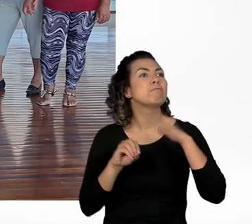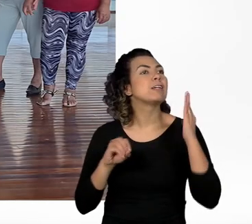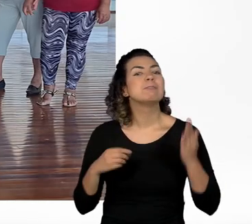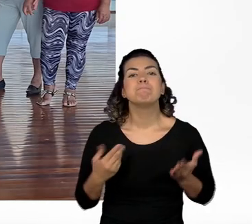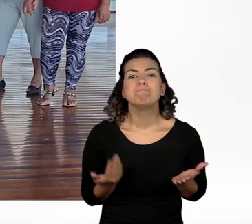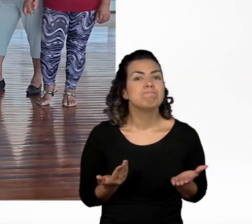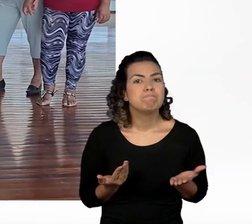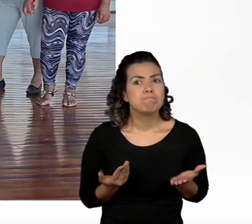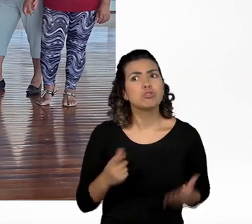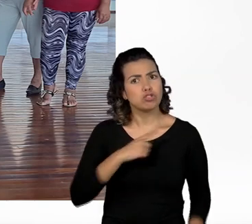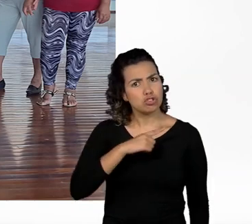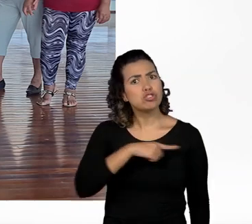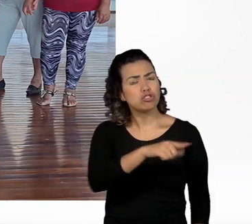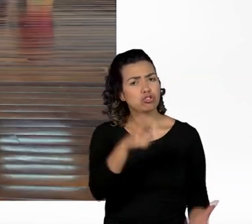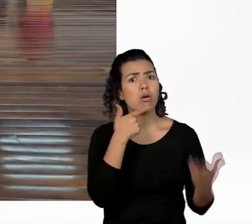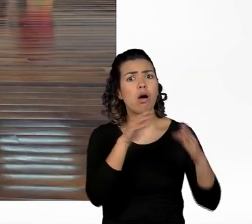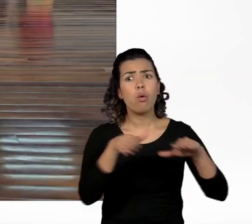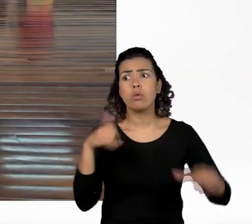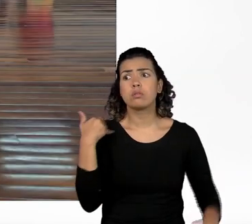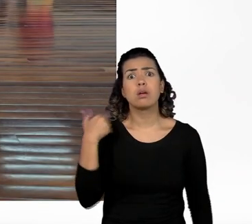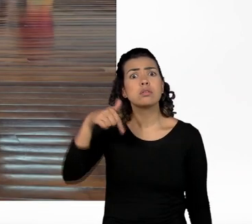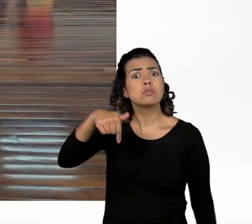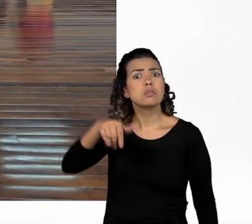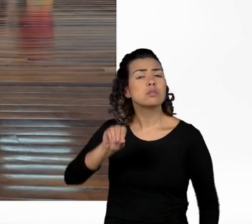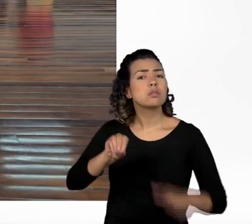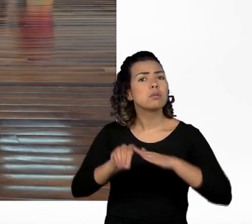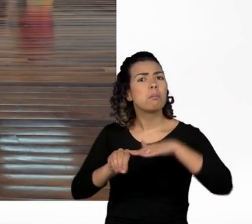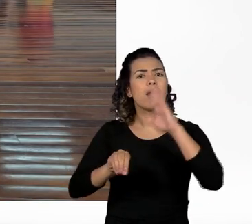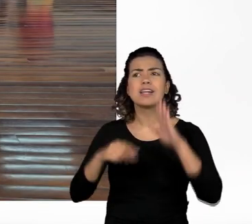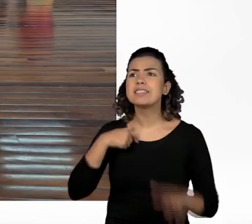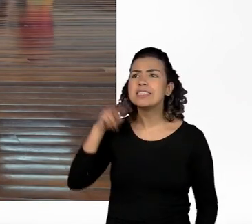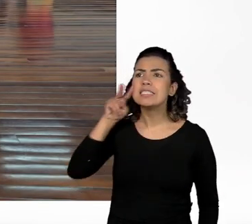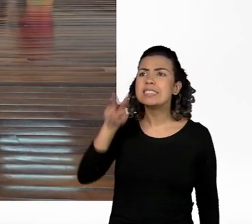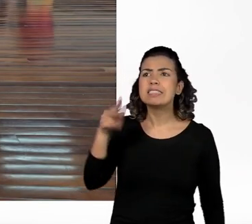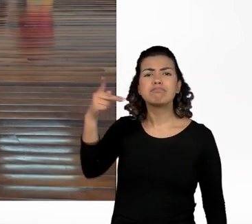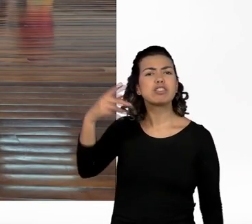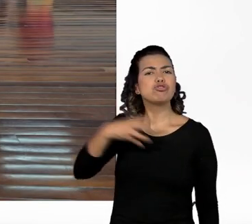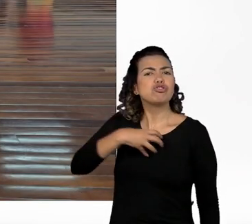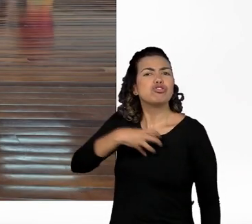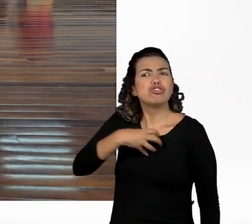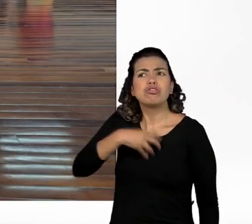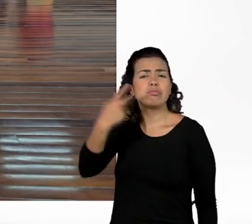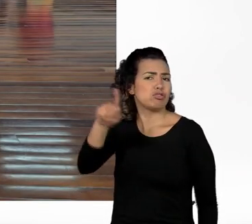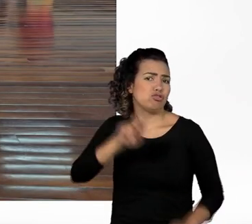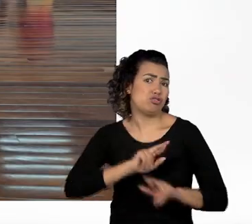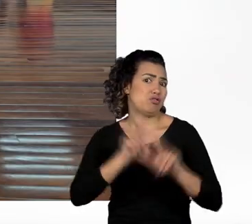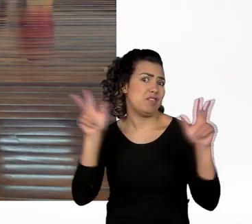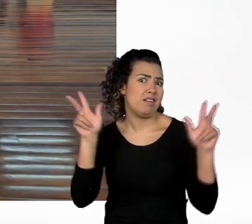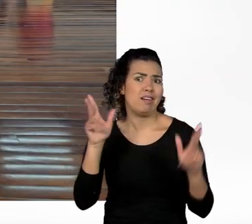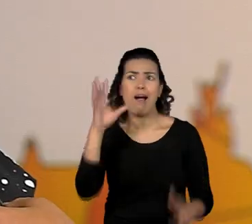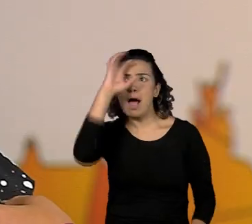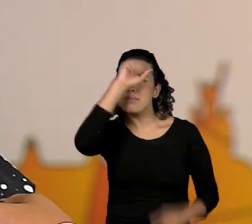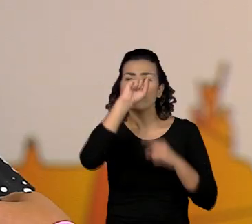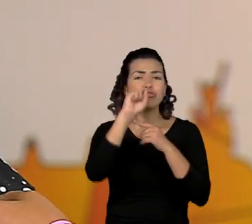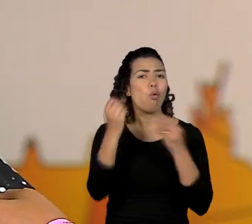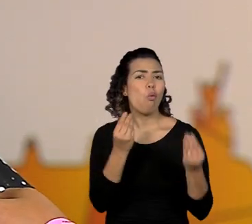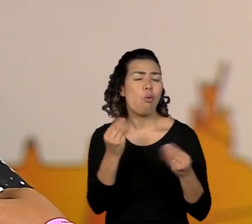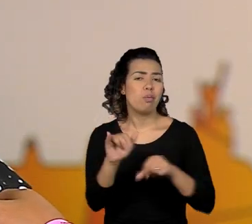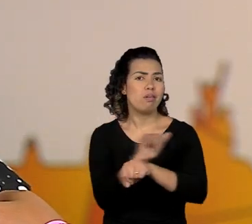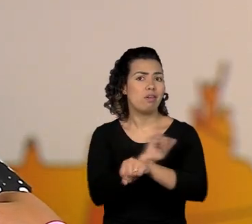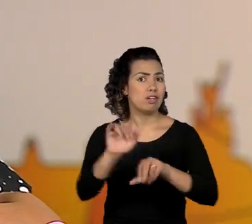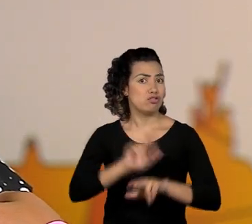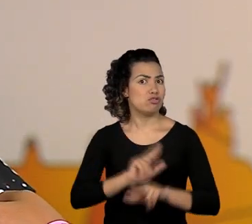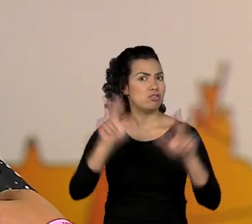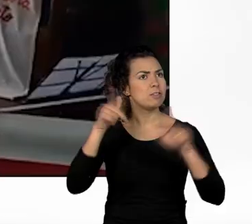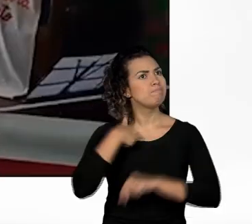tinha alunas acima de 70 anos e elas tinham um jeito diferente de aprender, uma forma diferente de se portar e eu quis criar esse projeto